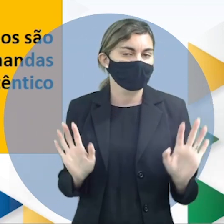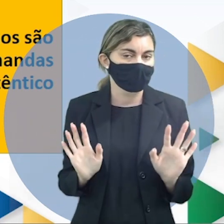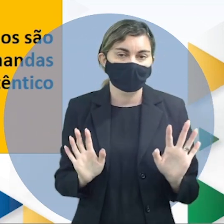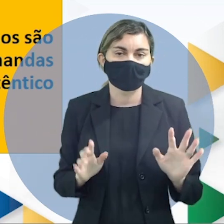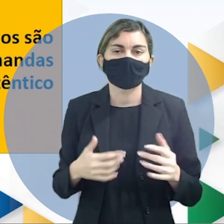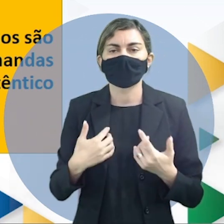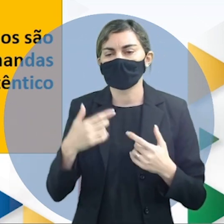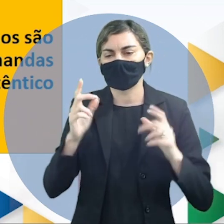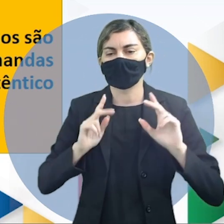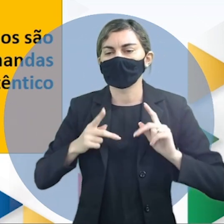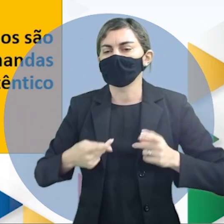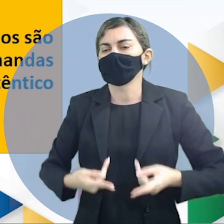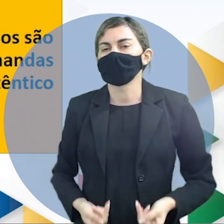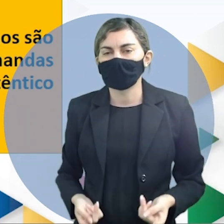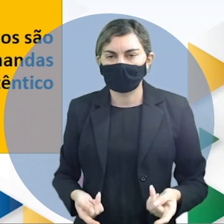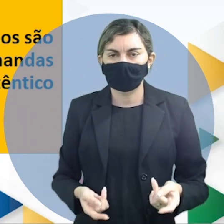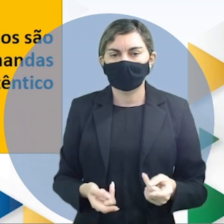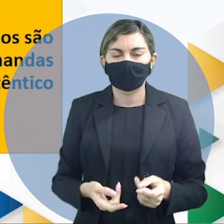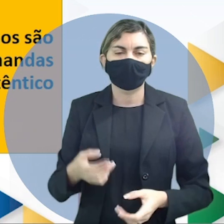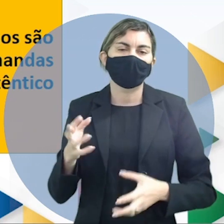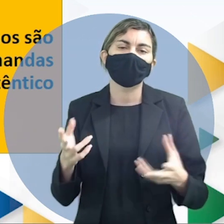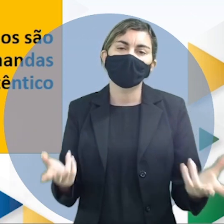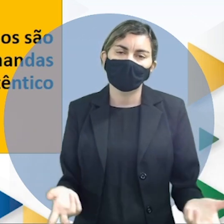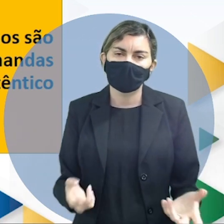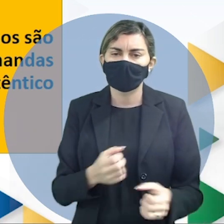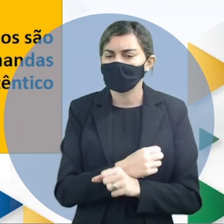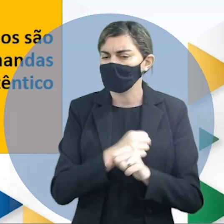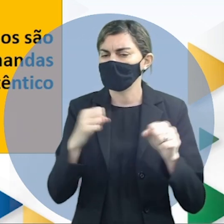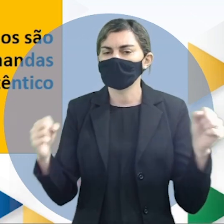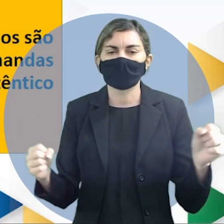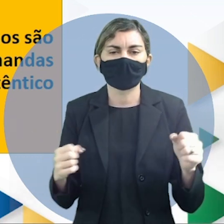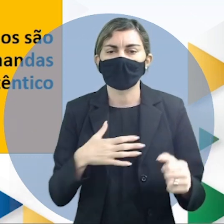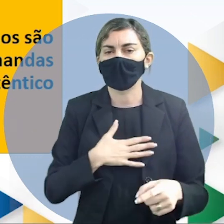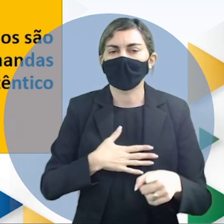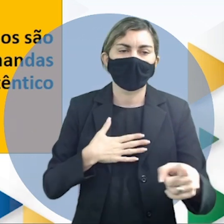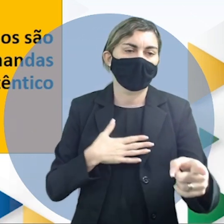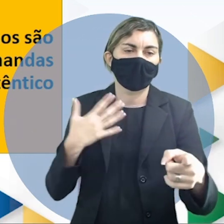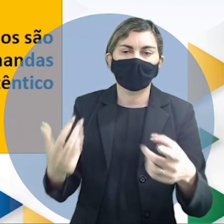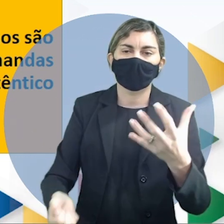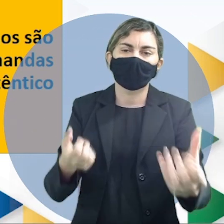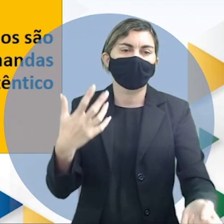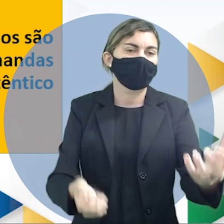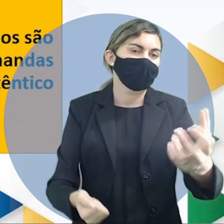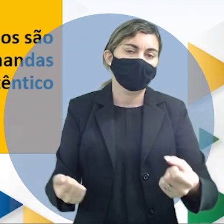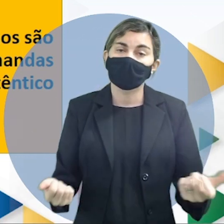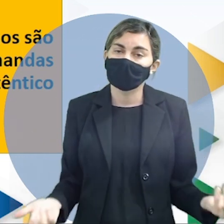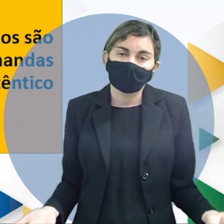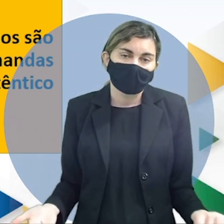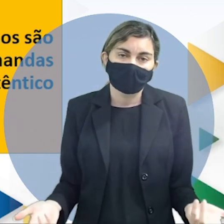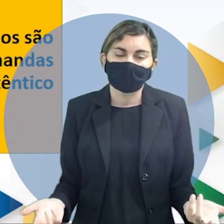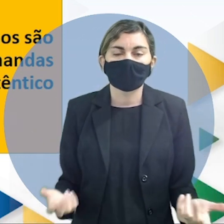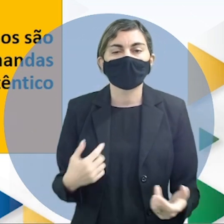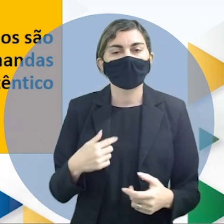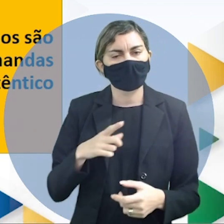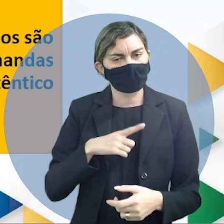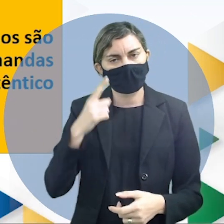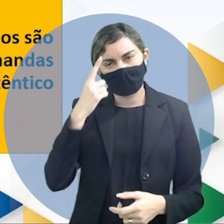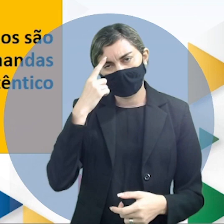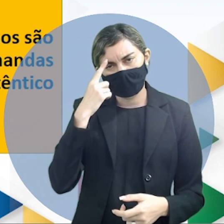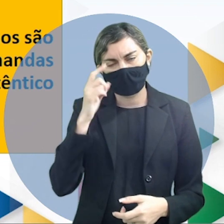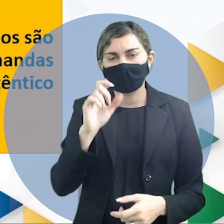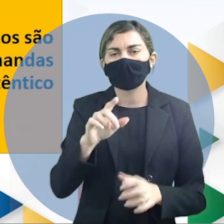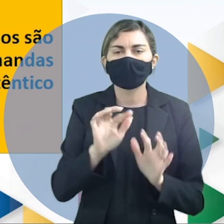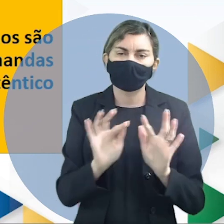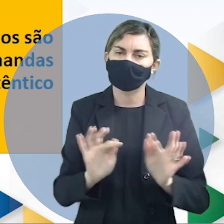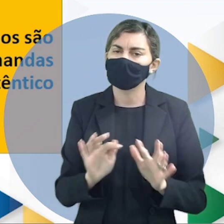início os seres humanos são contraditórios que é impossível atender as suas demandas para satisfazê-los tenha em mente